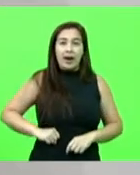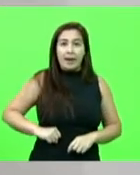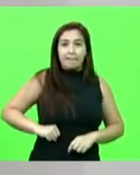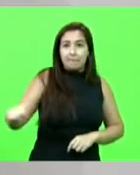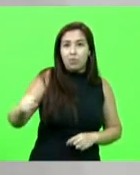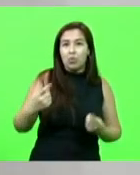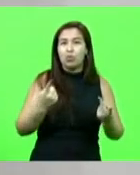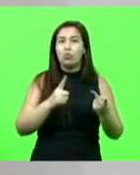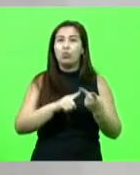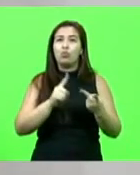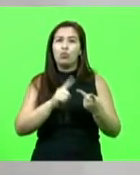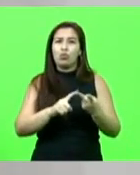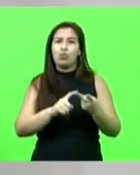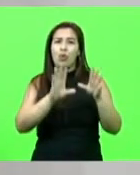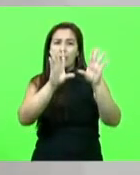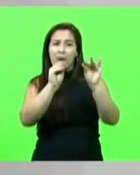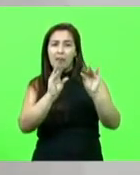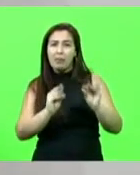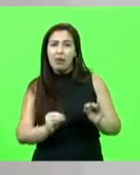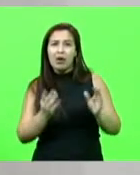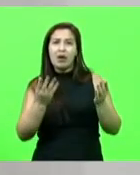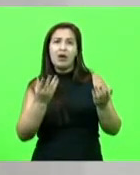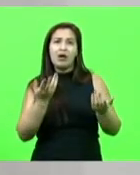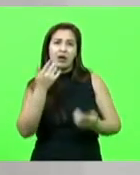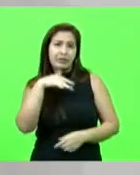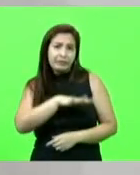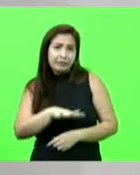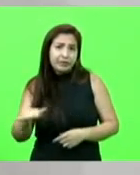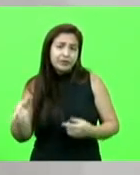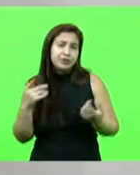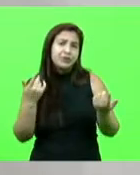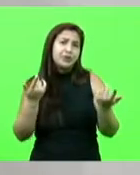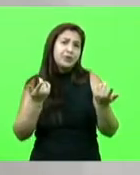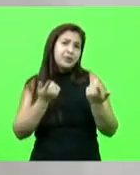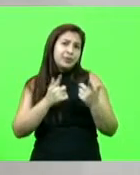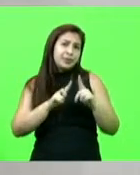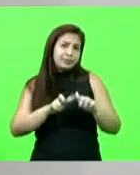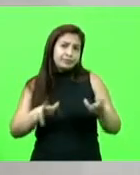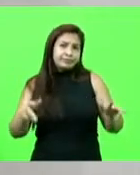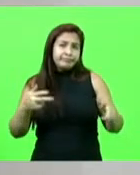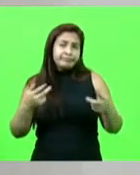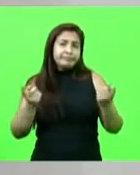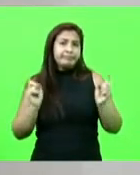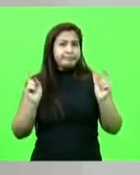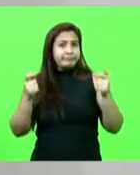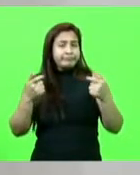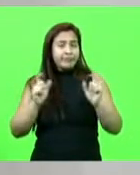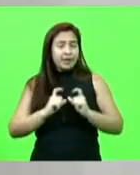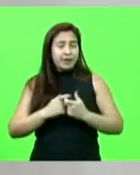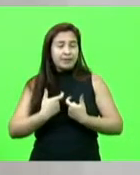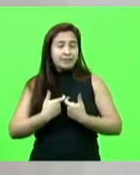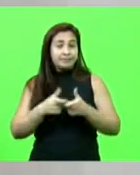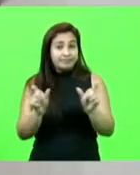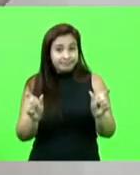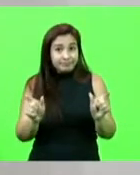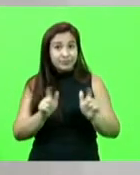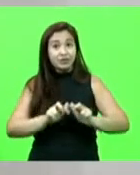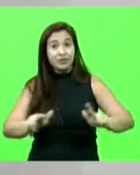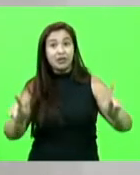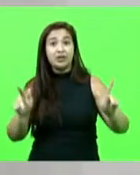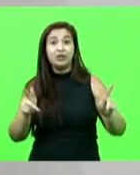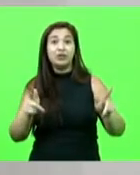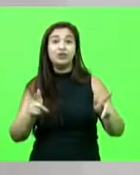infantil, sexualização precoce, sob o pretexto de educação sexual nas escolas, ideologia de gênero. Então, tudo isso daí,